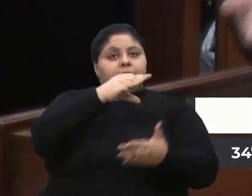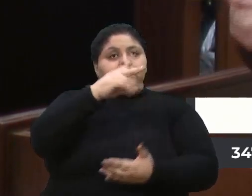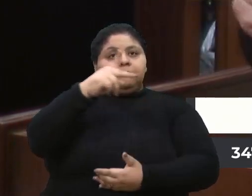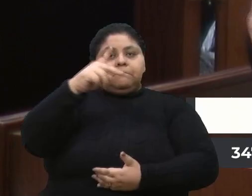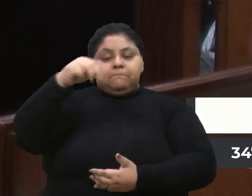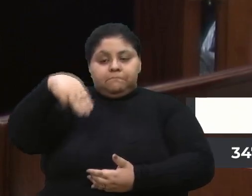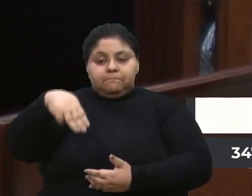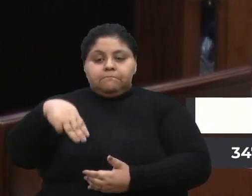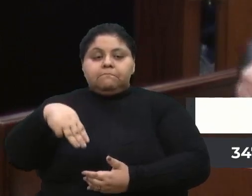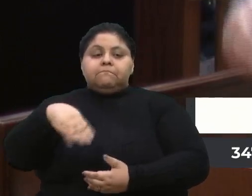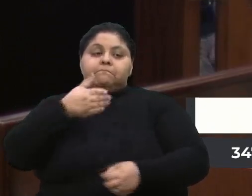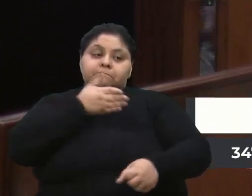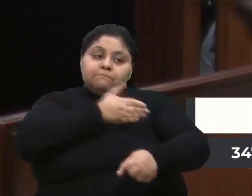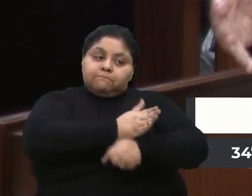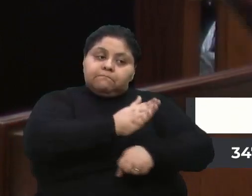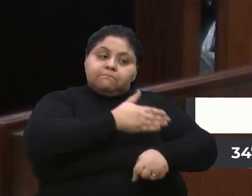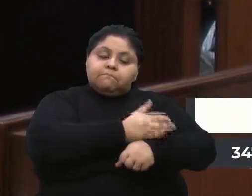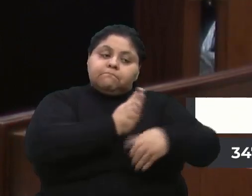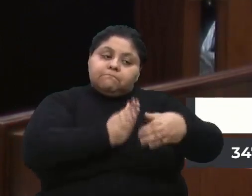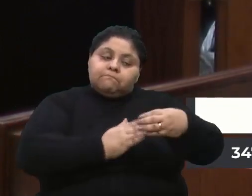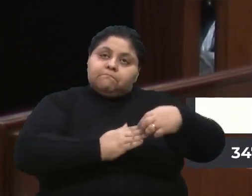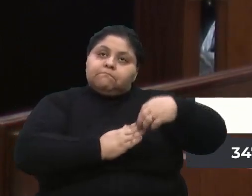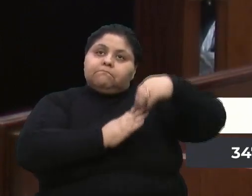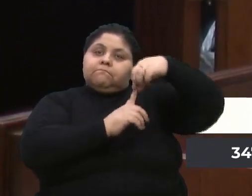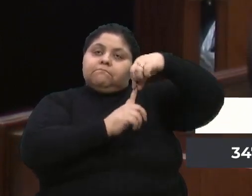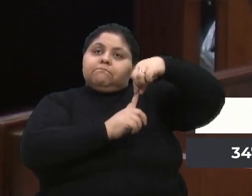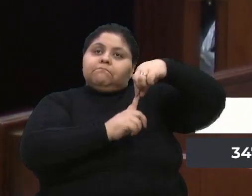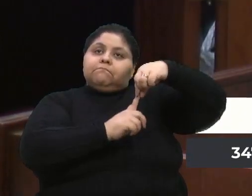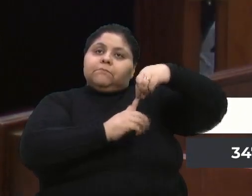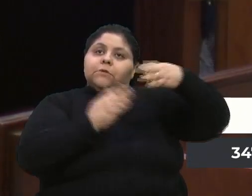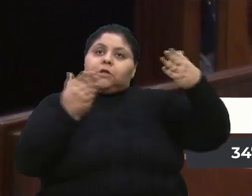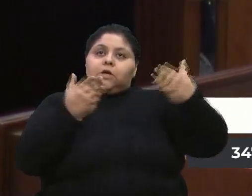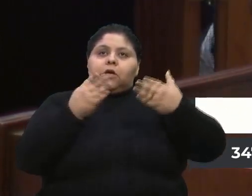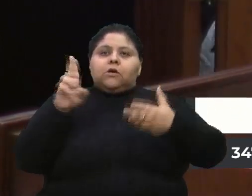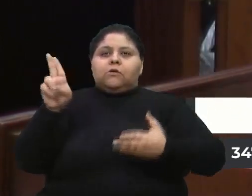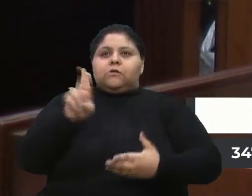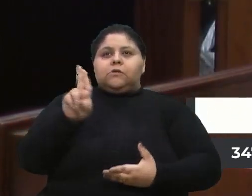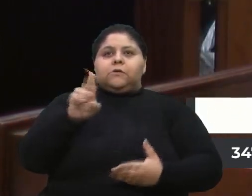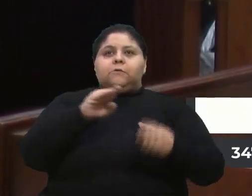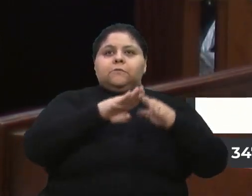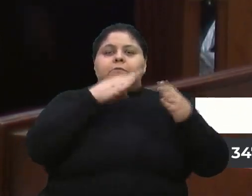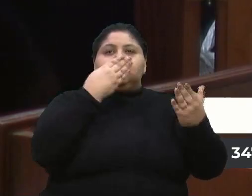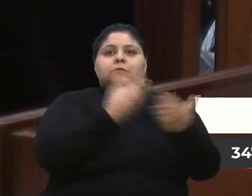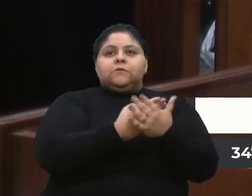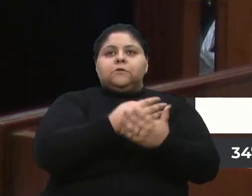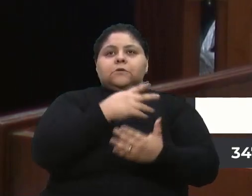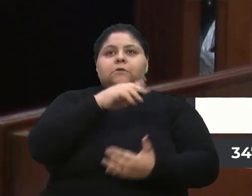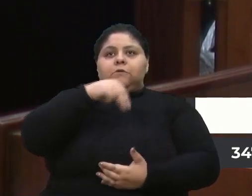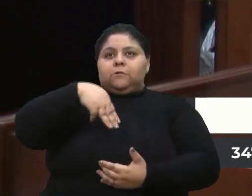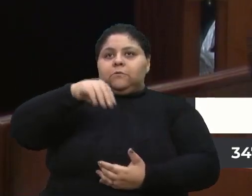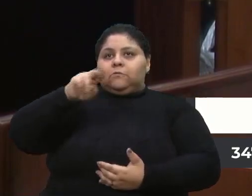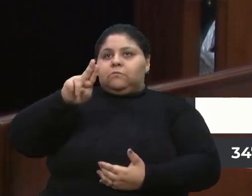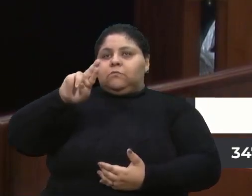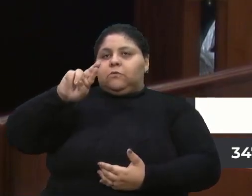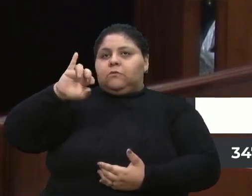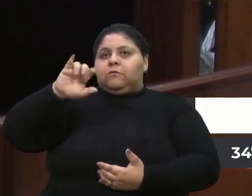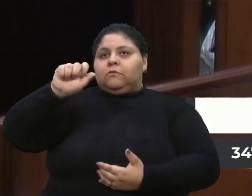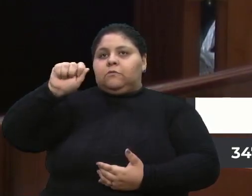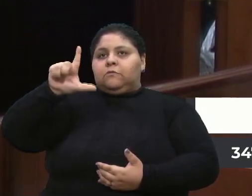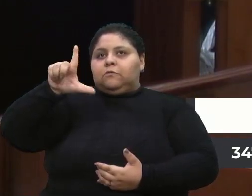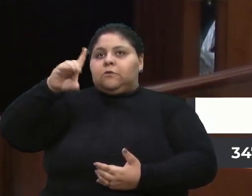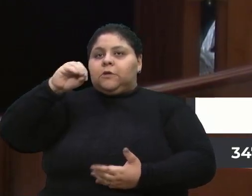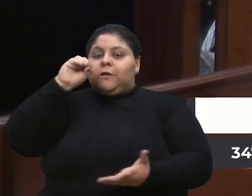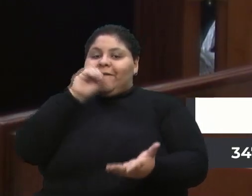atuante, principalmente, eu vou citar o nome de uma escola, que é a Padre Leonardo Murialdo, aí falta o quê? Falta o poder